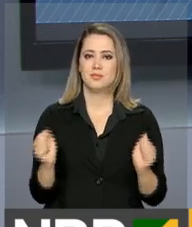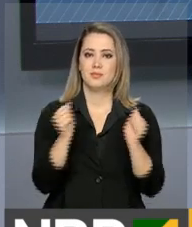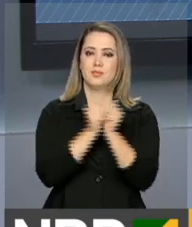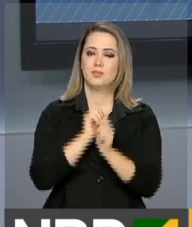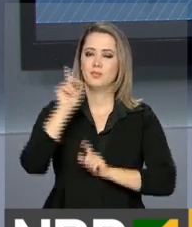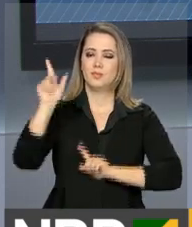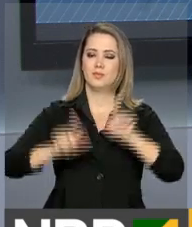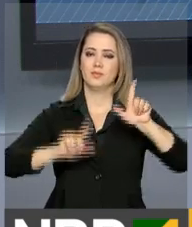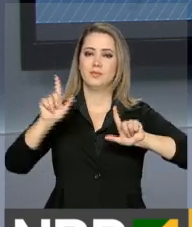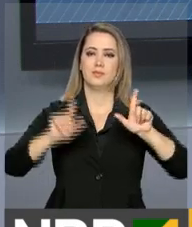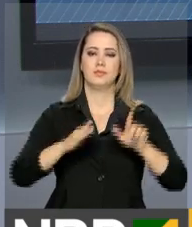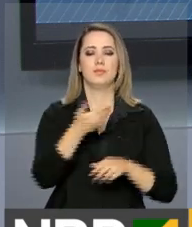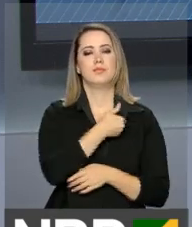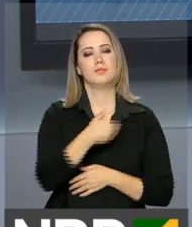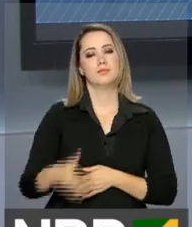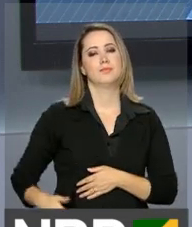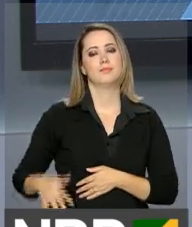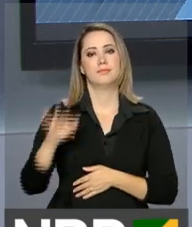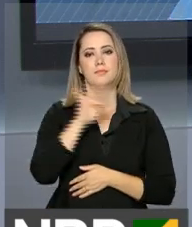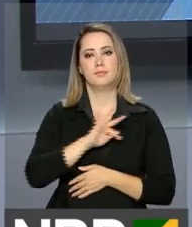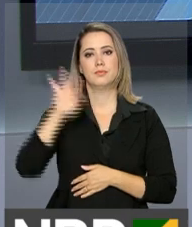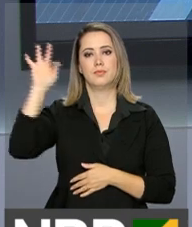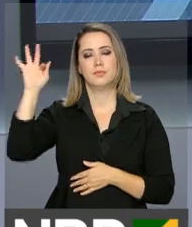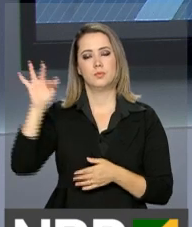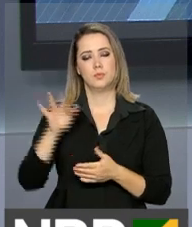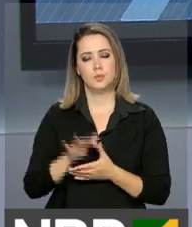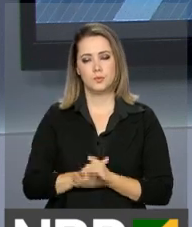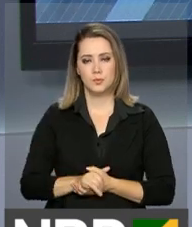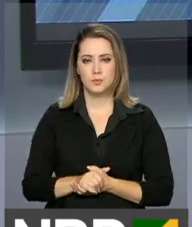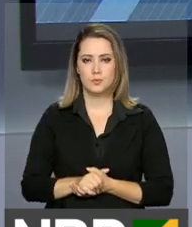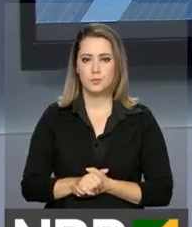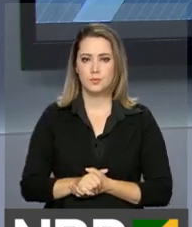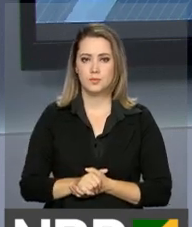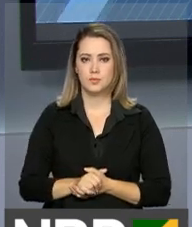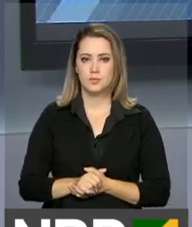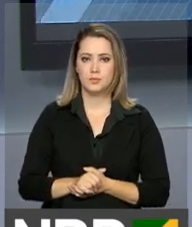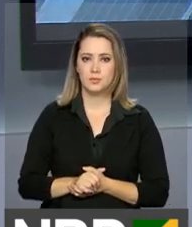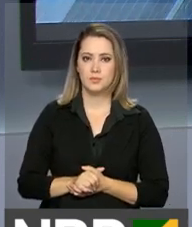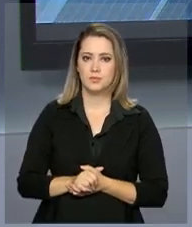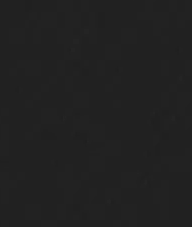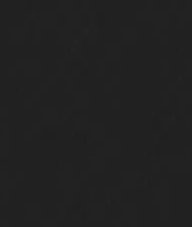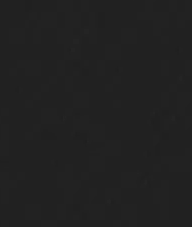tarde para você e continue com a gente aqui na NBR, a TV do Governo Federal.